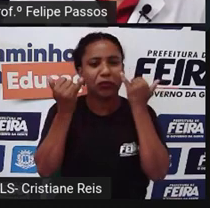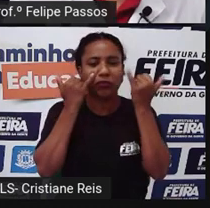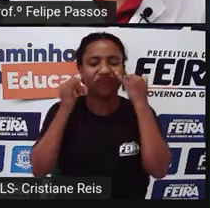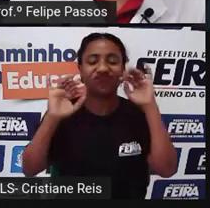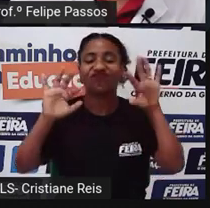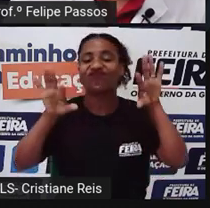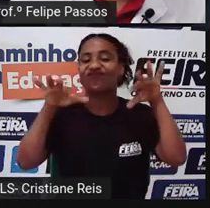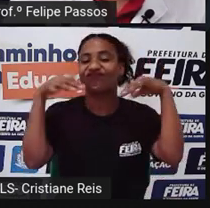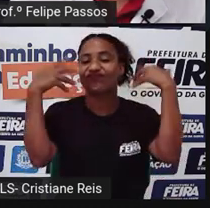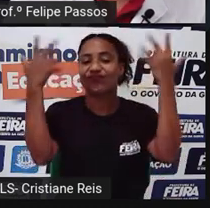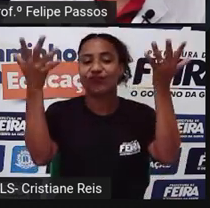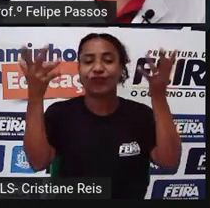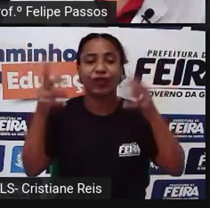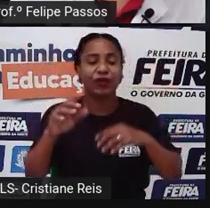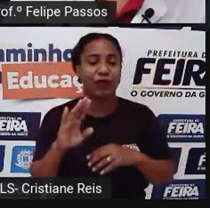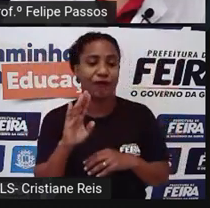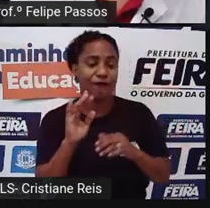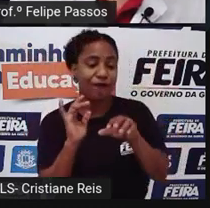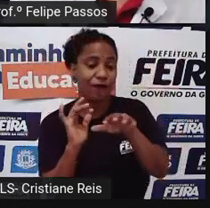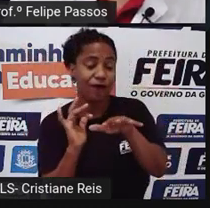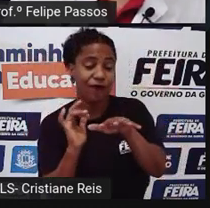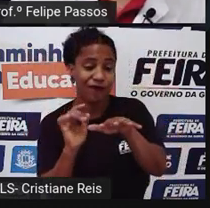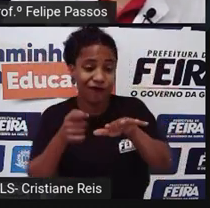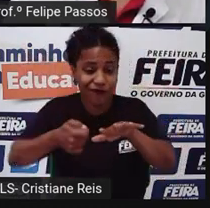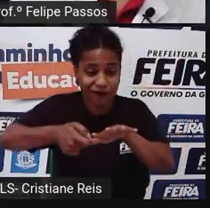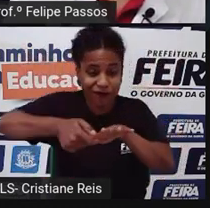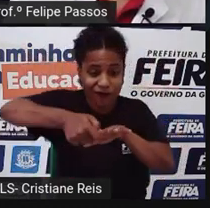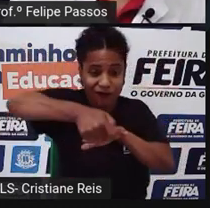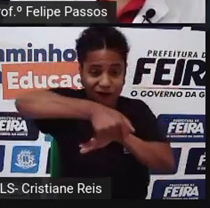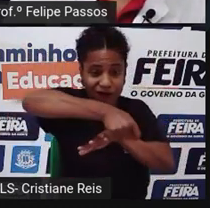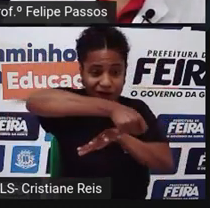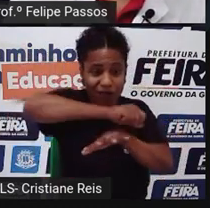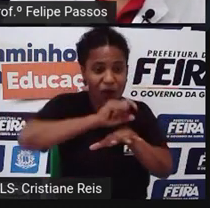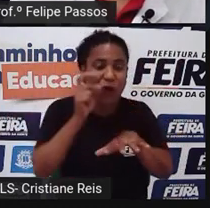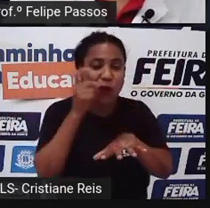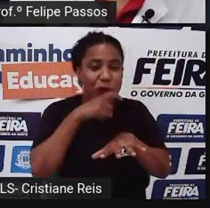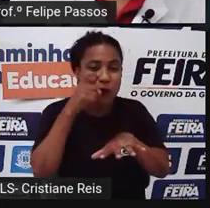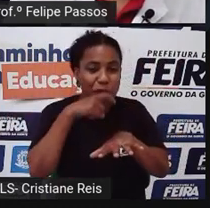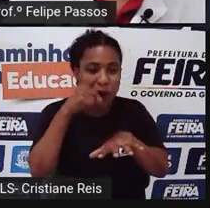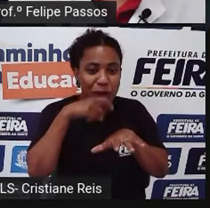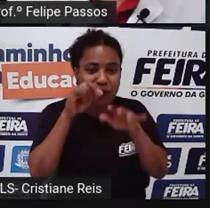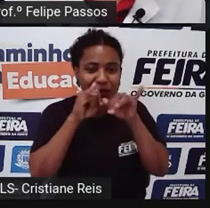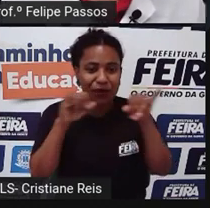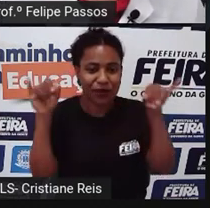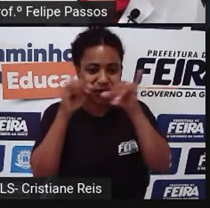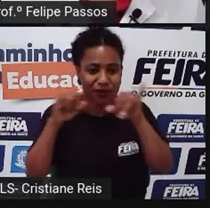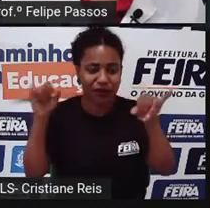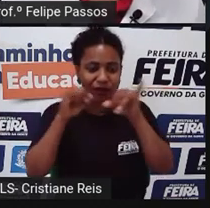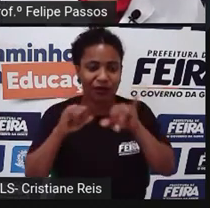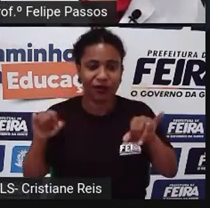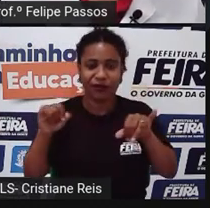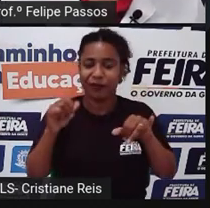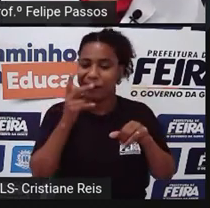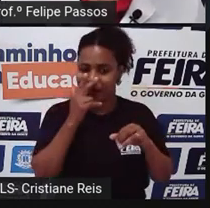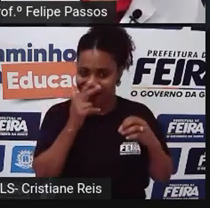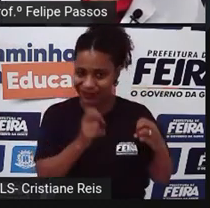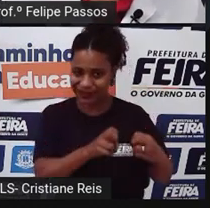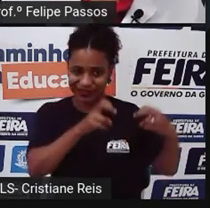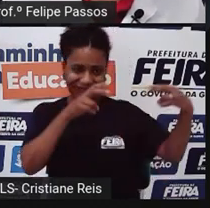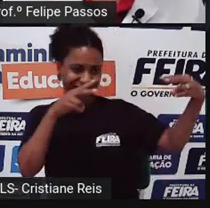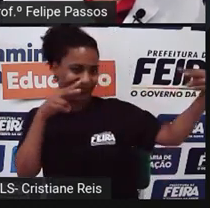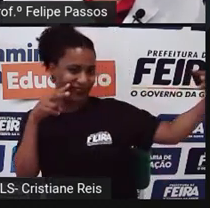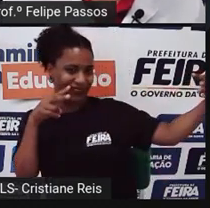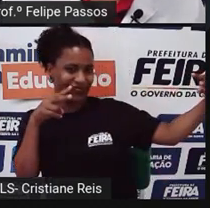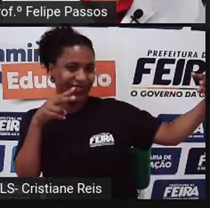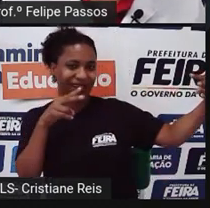disseminar notícias falsas. Então, o mundo digital dá uma ilusão de segurança para as pessoas que elas